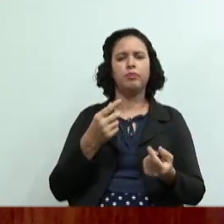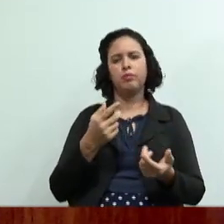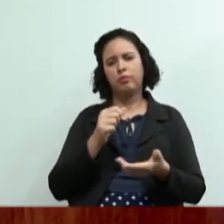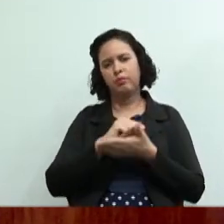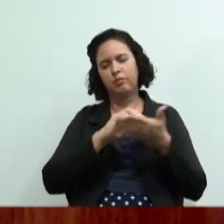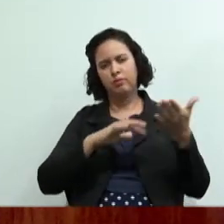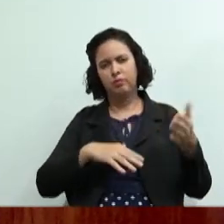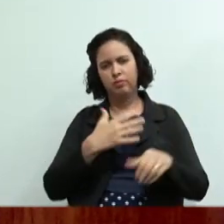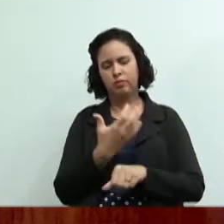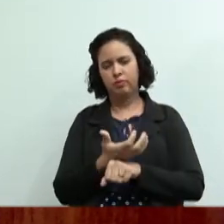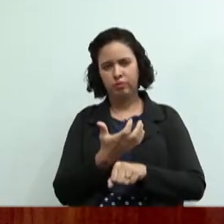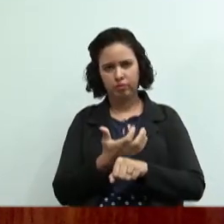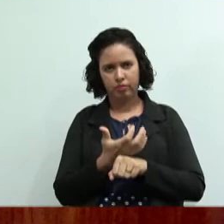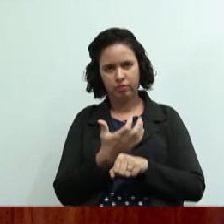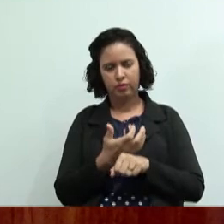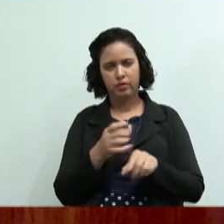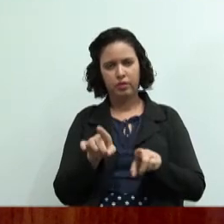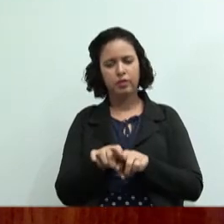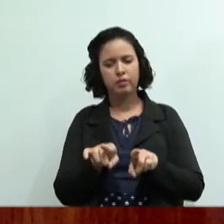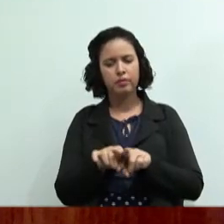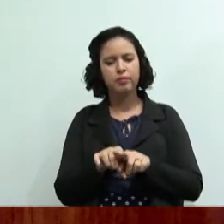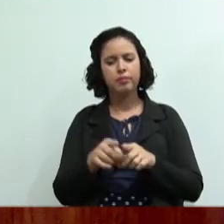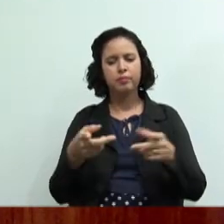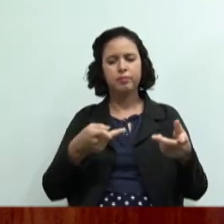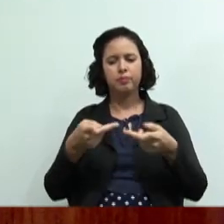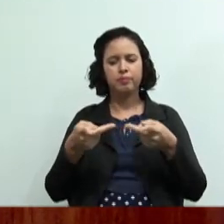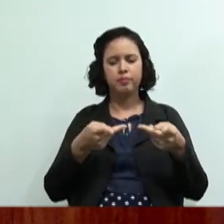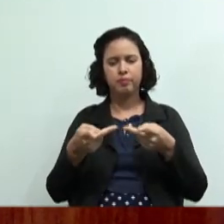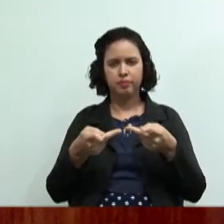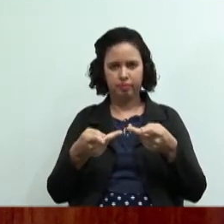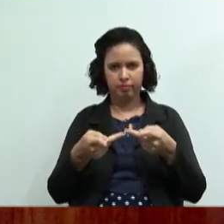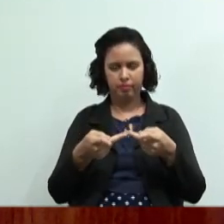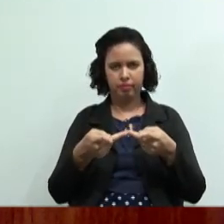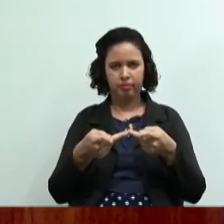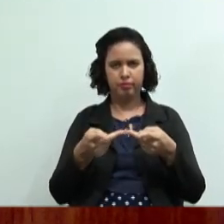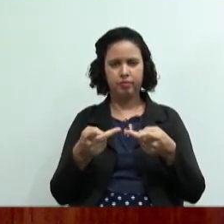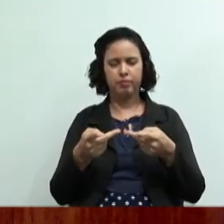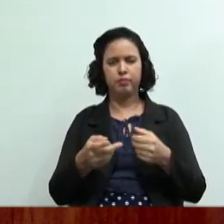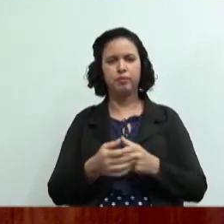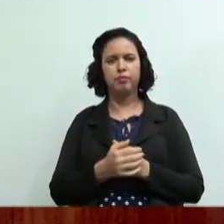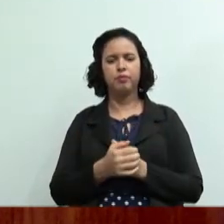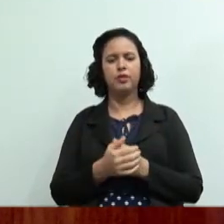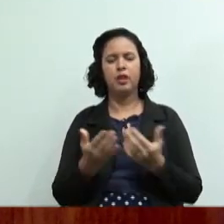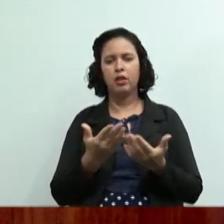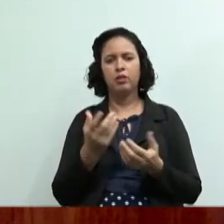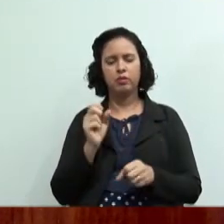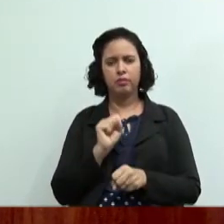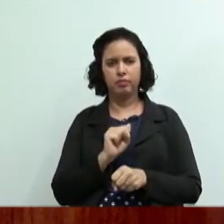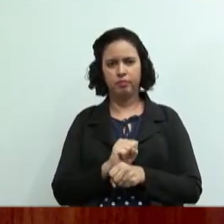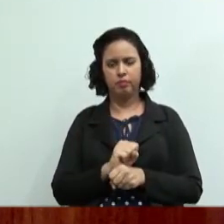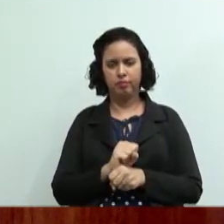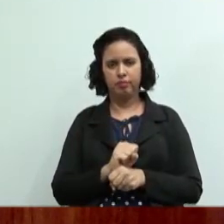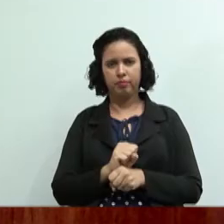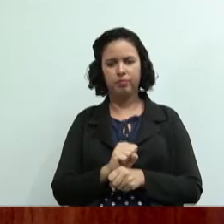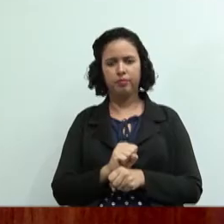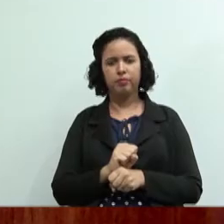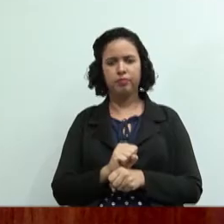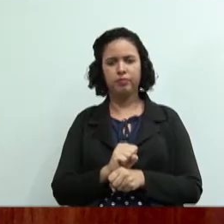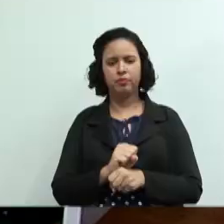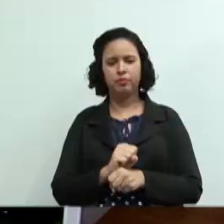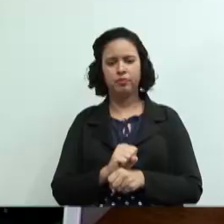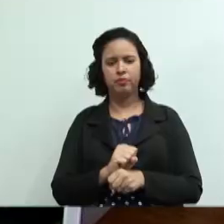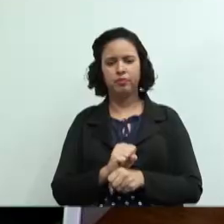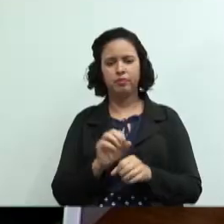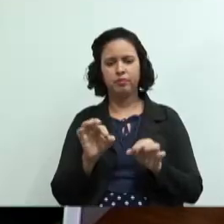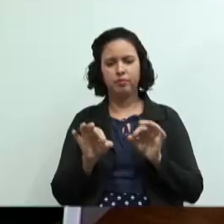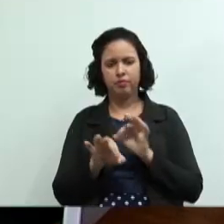disciplina e também sobre o projeto integrador e a gente finaliza a nossa aula de hoje né professor